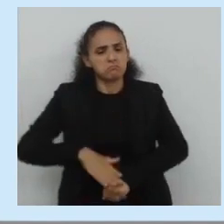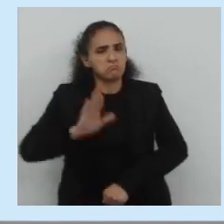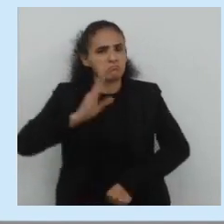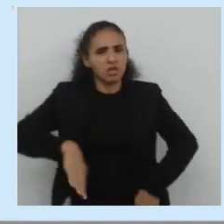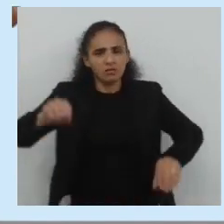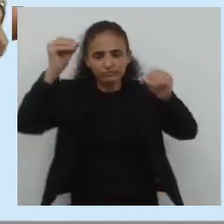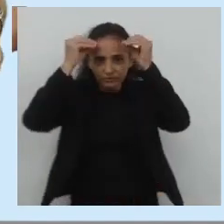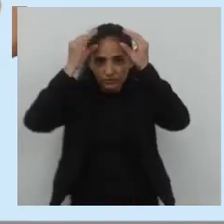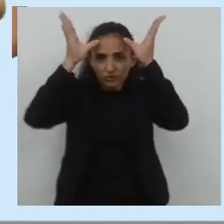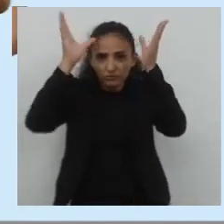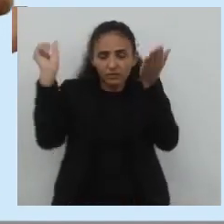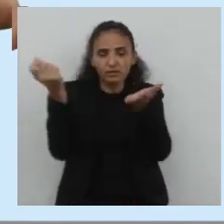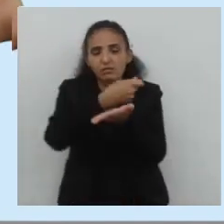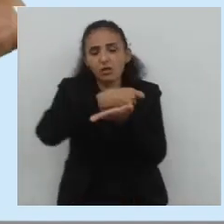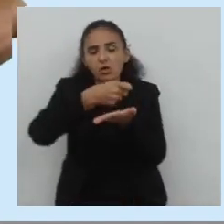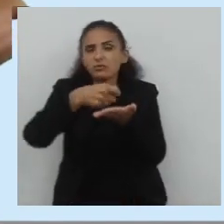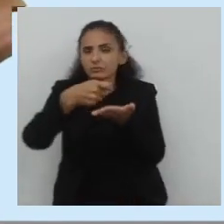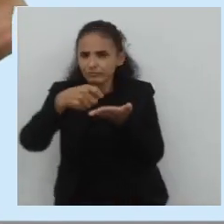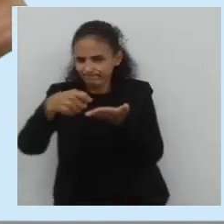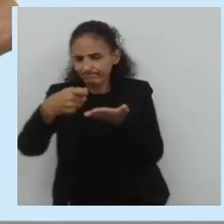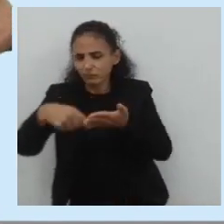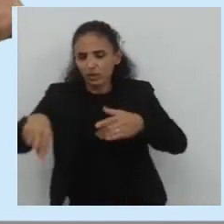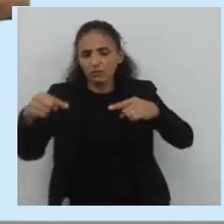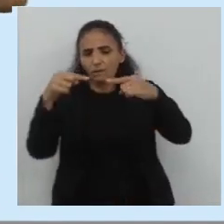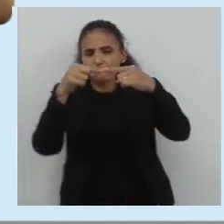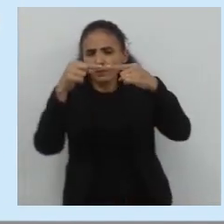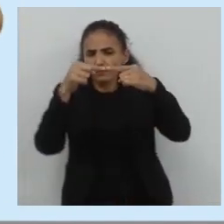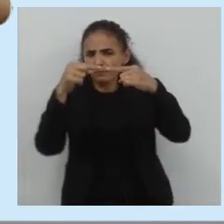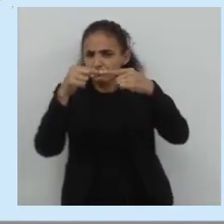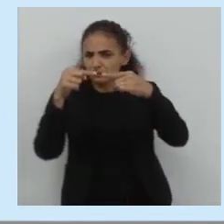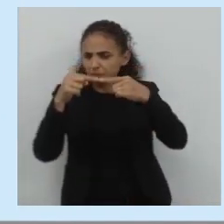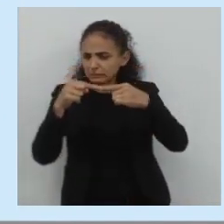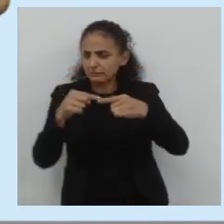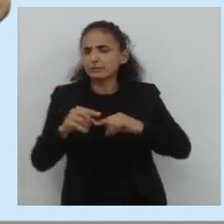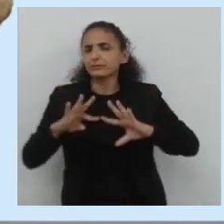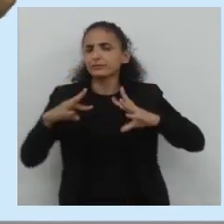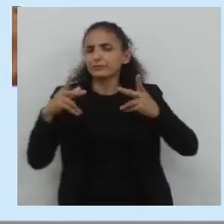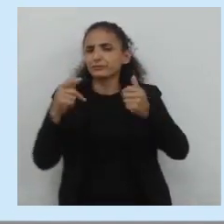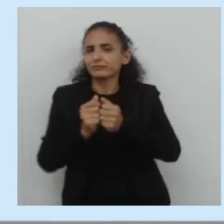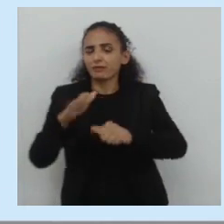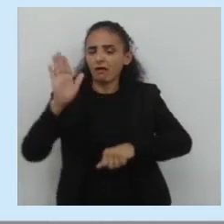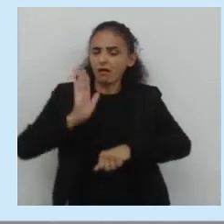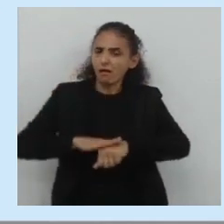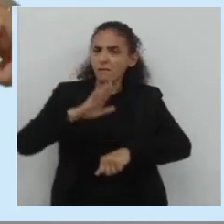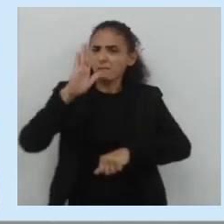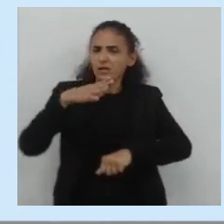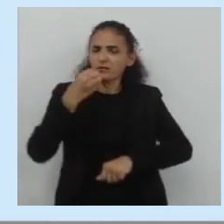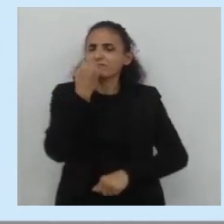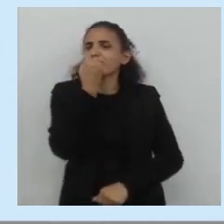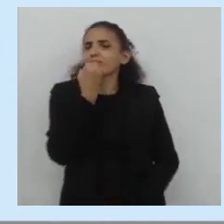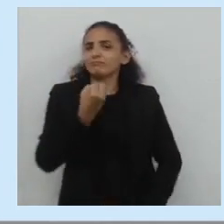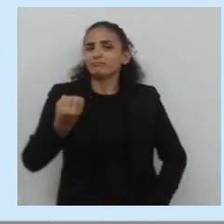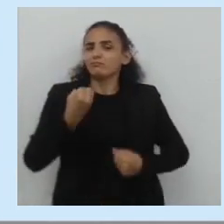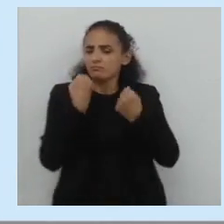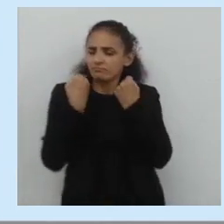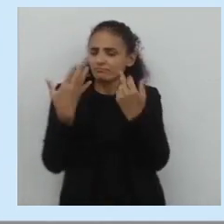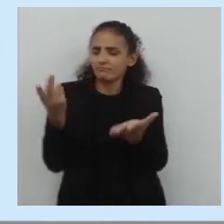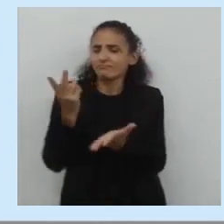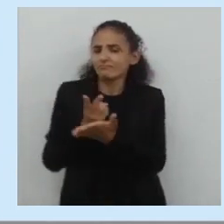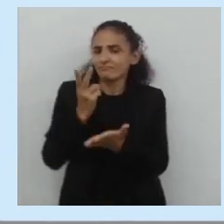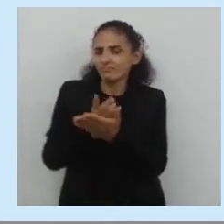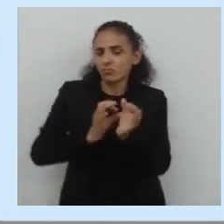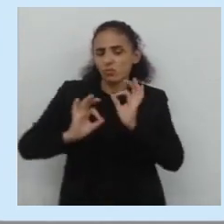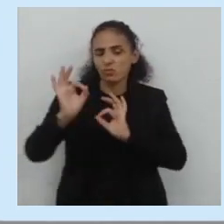sobre a questão da escrita, o gênero, fazer com que o seu texto seja mais aceitável, seja